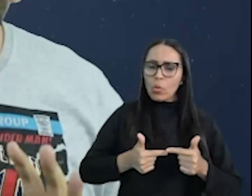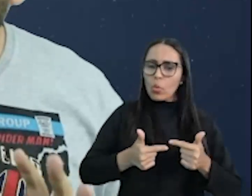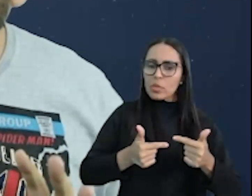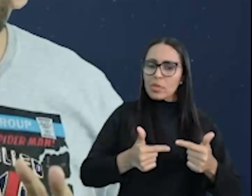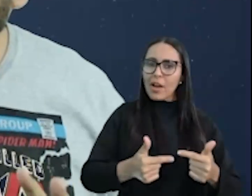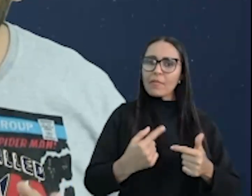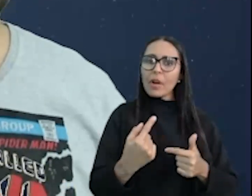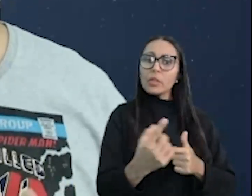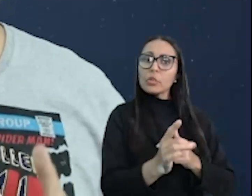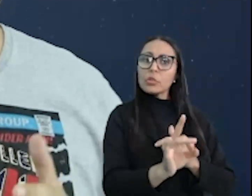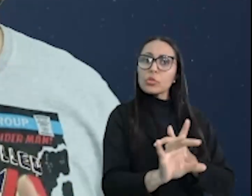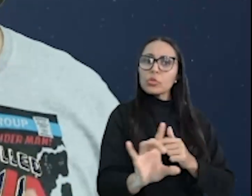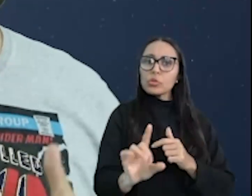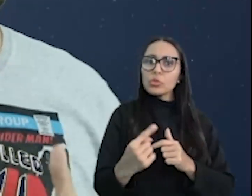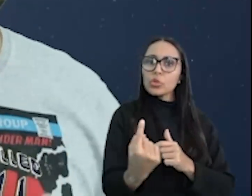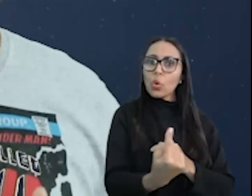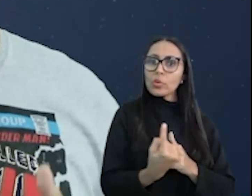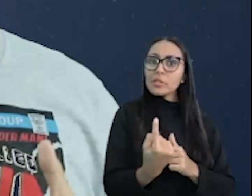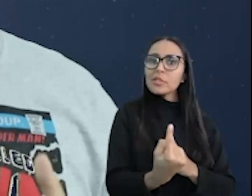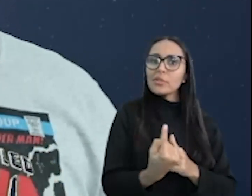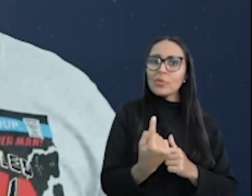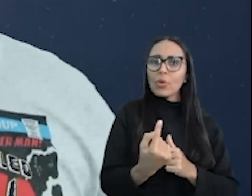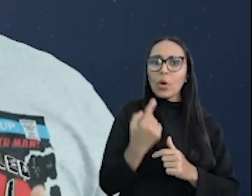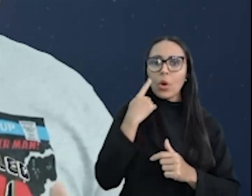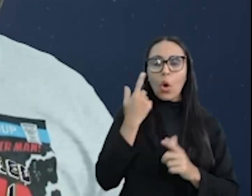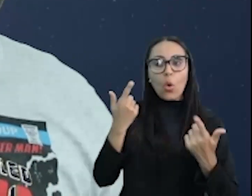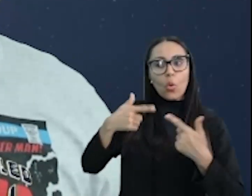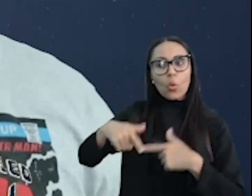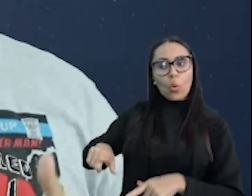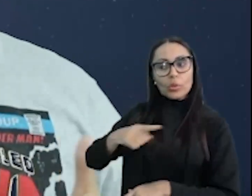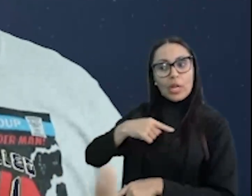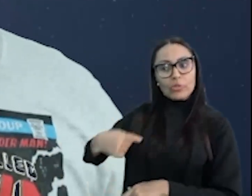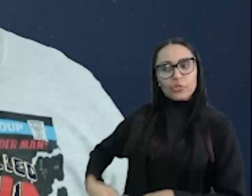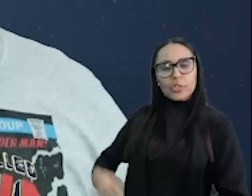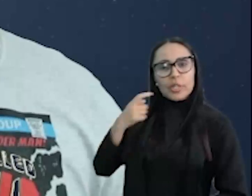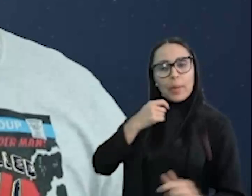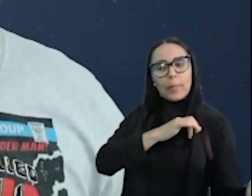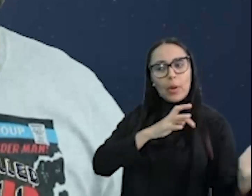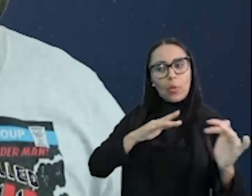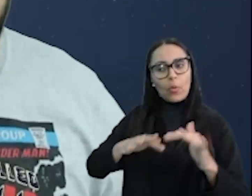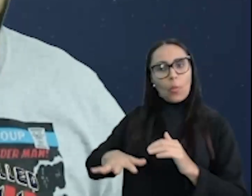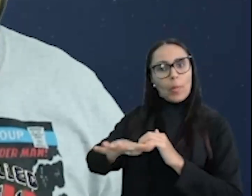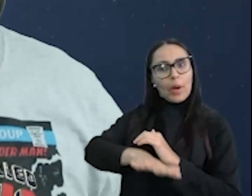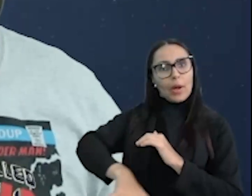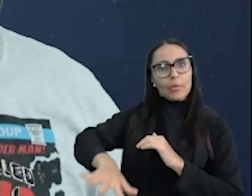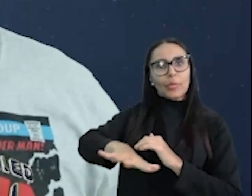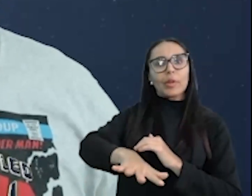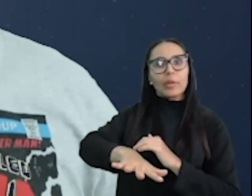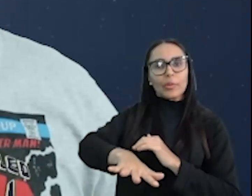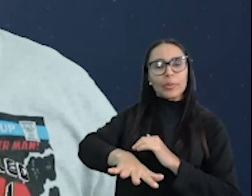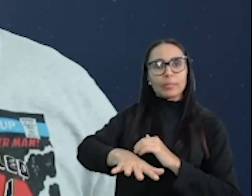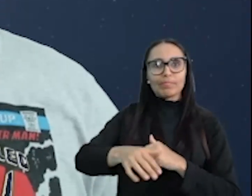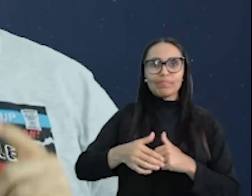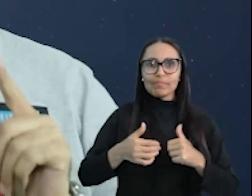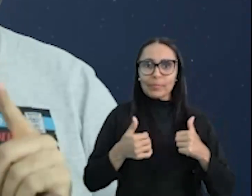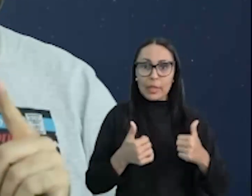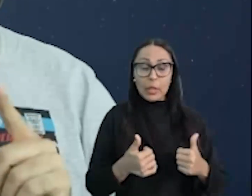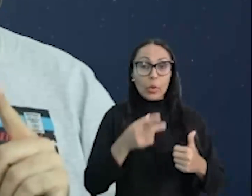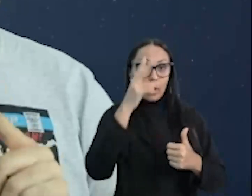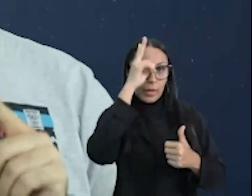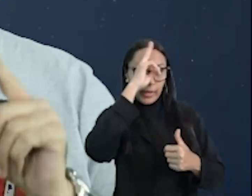isoladamente contra a China para ocupar territórios da Manchúria. Beleza?